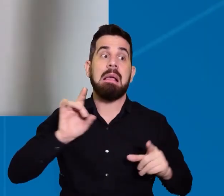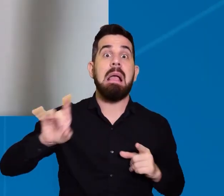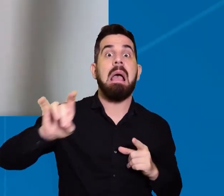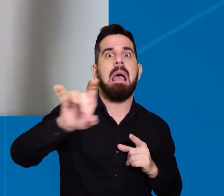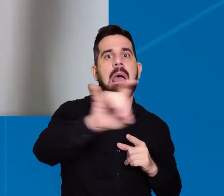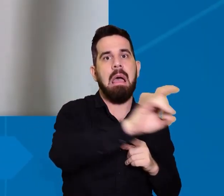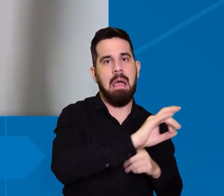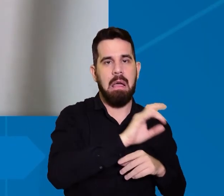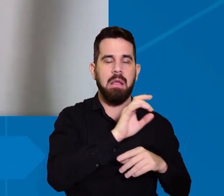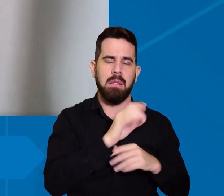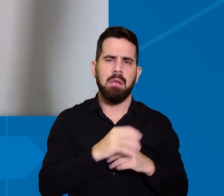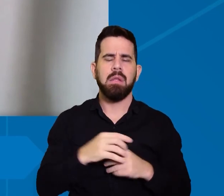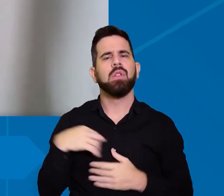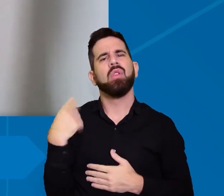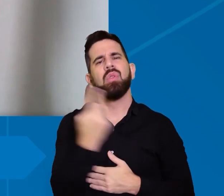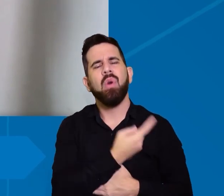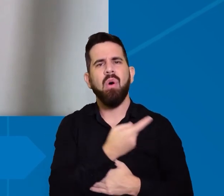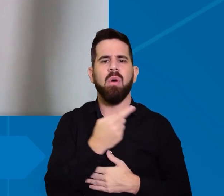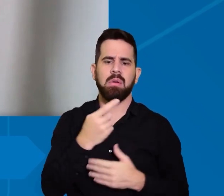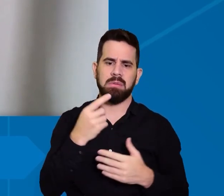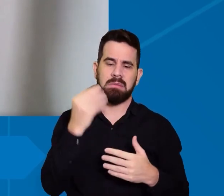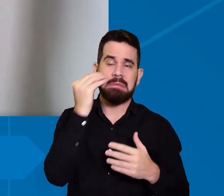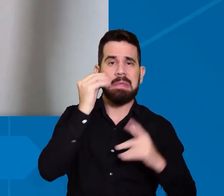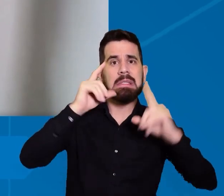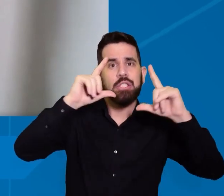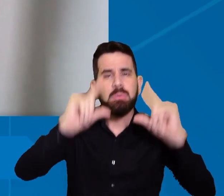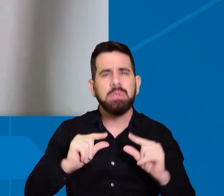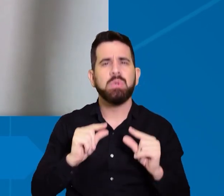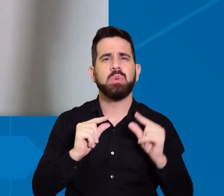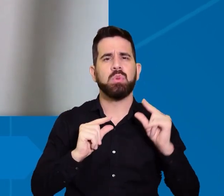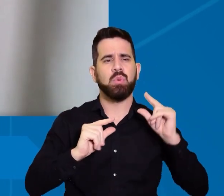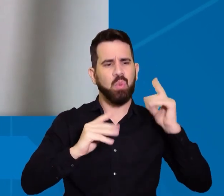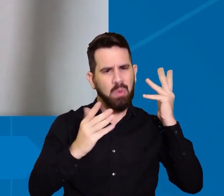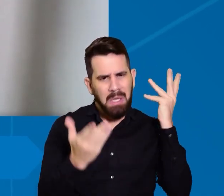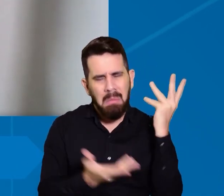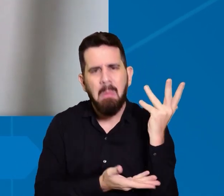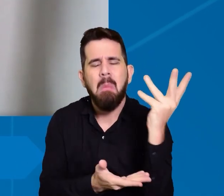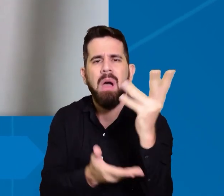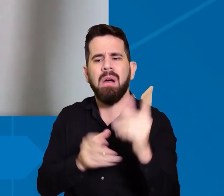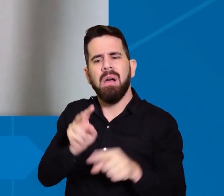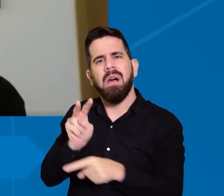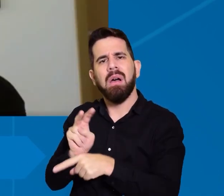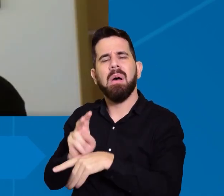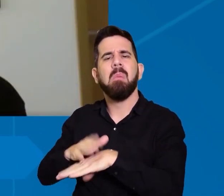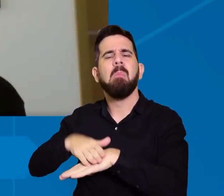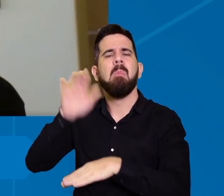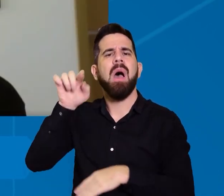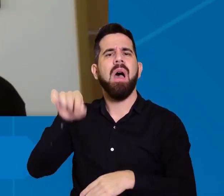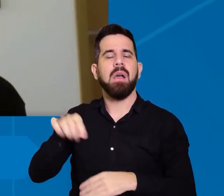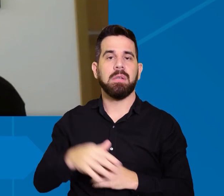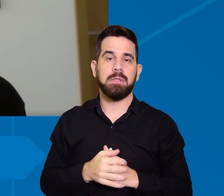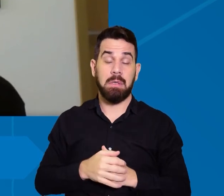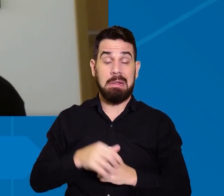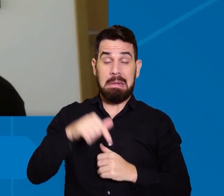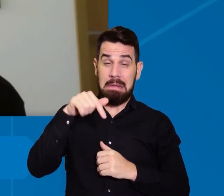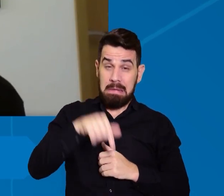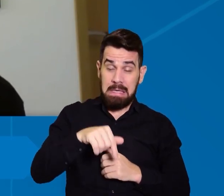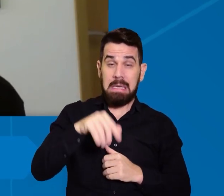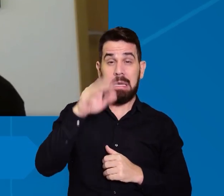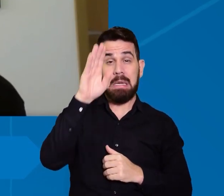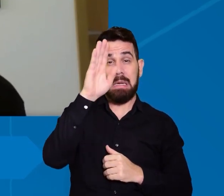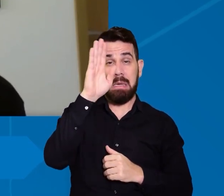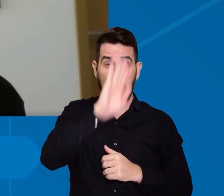áreas o que a gente pode fazer para diminuir o problema do desmatamento do cerrado para aumentar a conservação no nosso país não